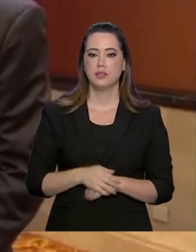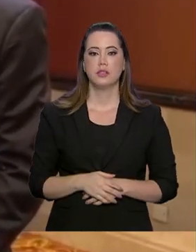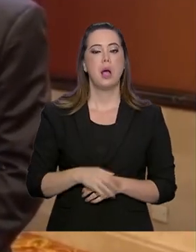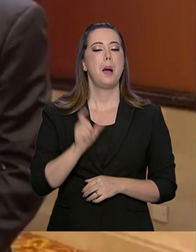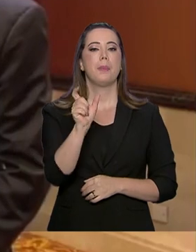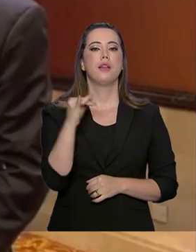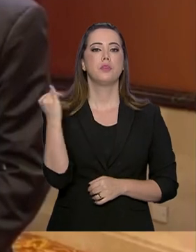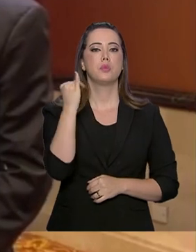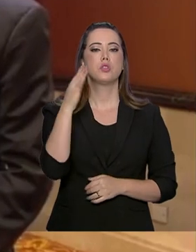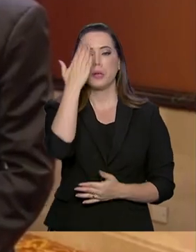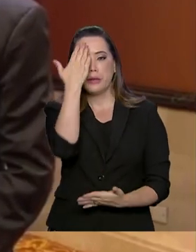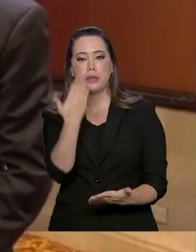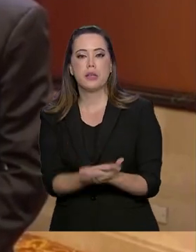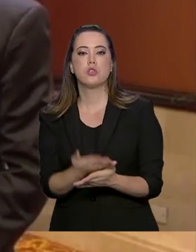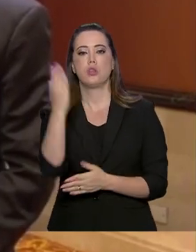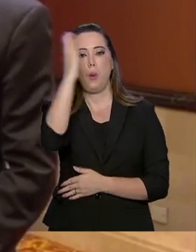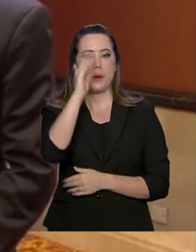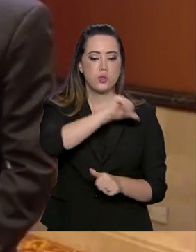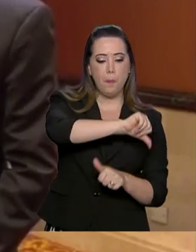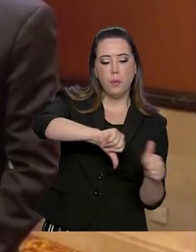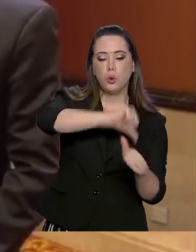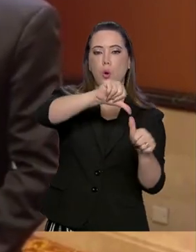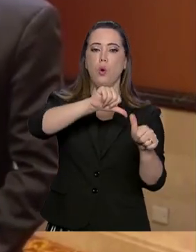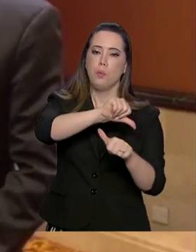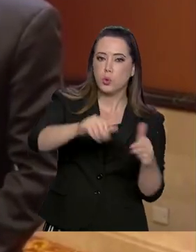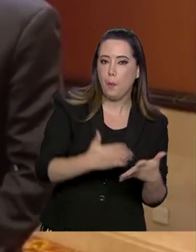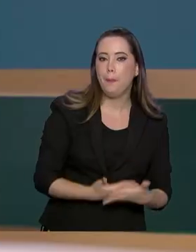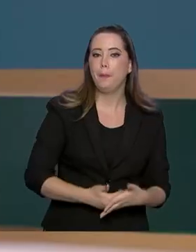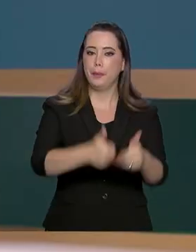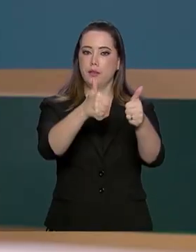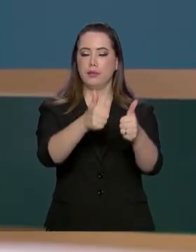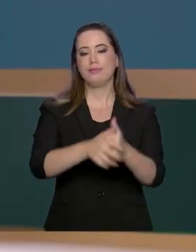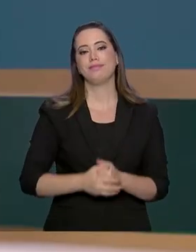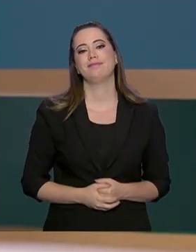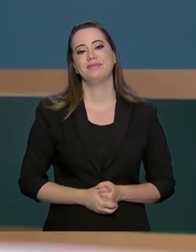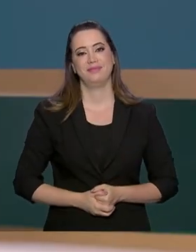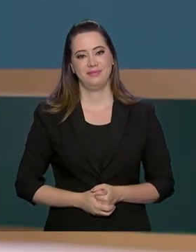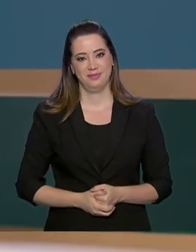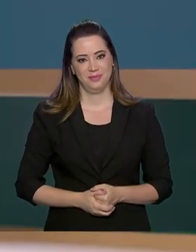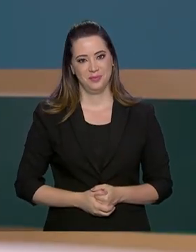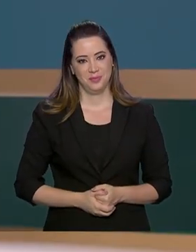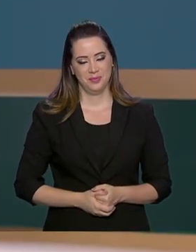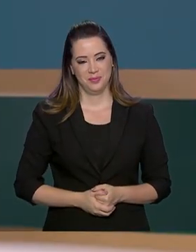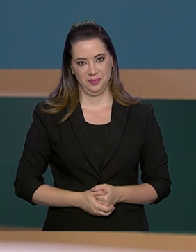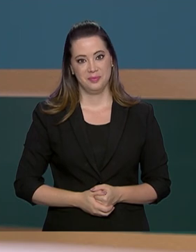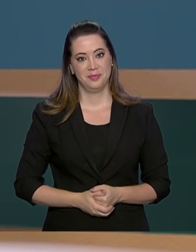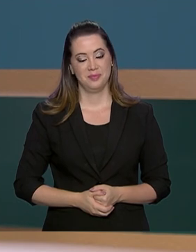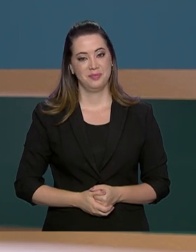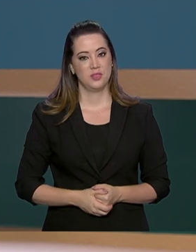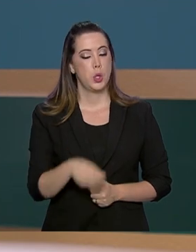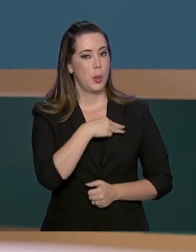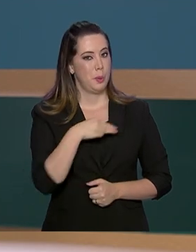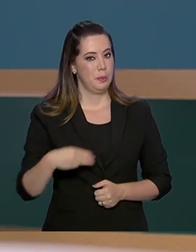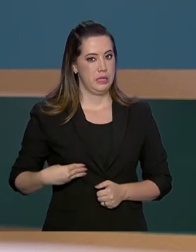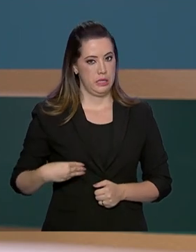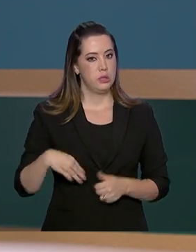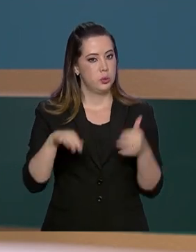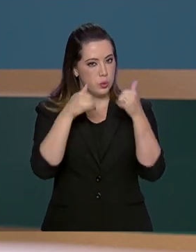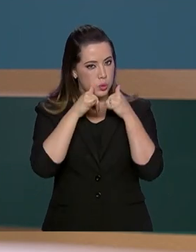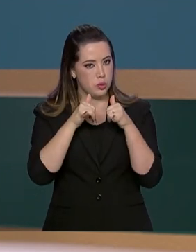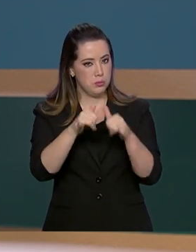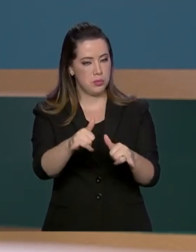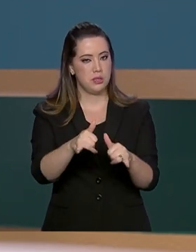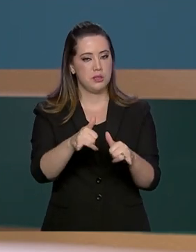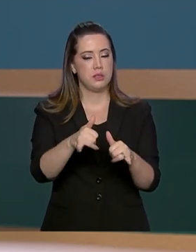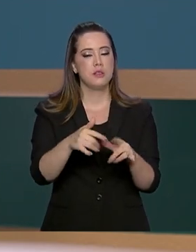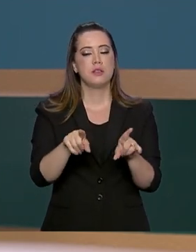-chave é confiança. O Brasil mudou para melhor. O ministro de Minas e Energia acompanha o presidente Bolsonaro